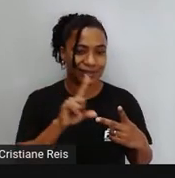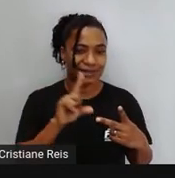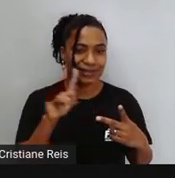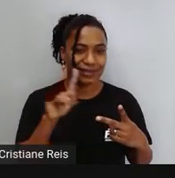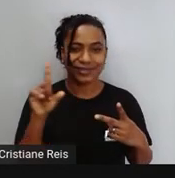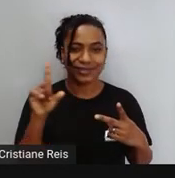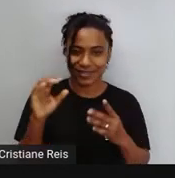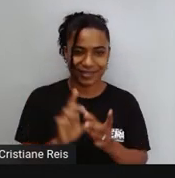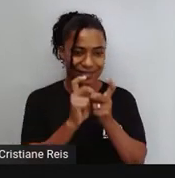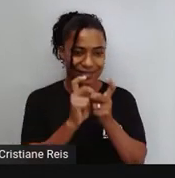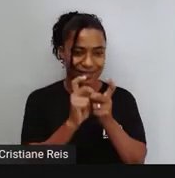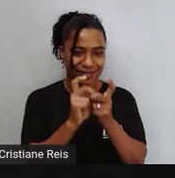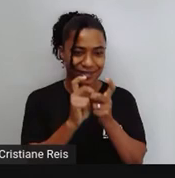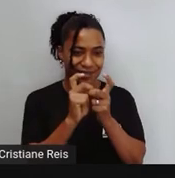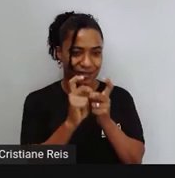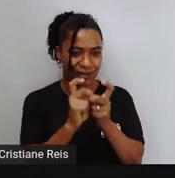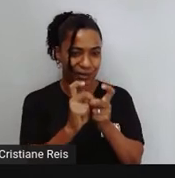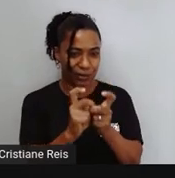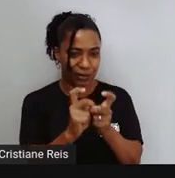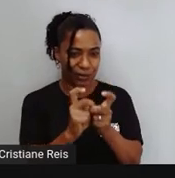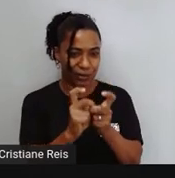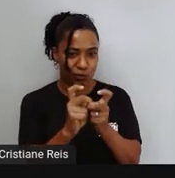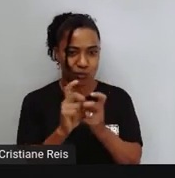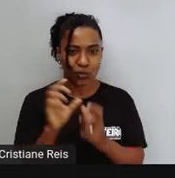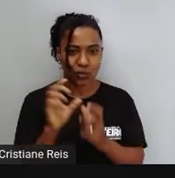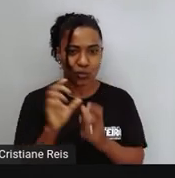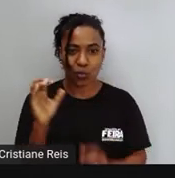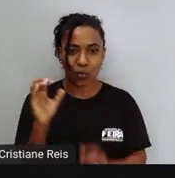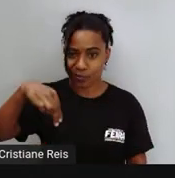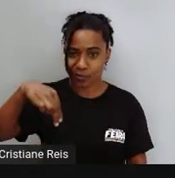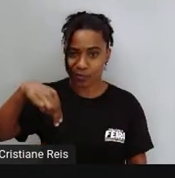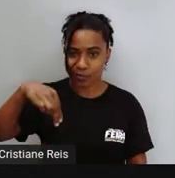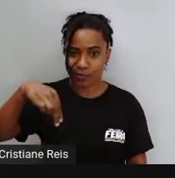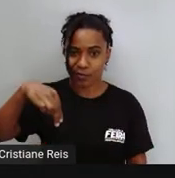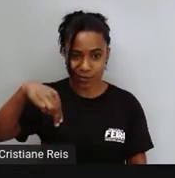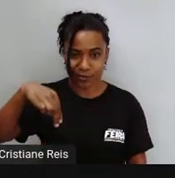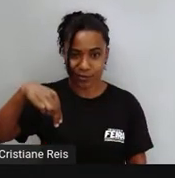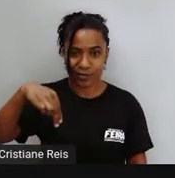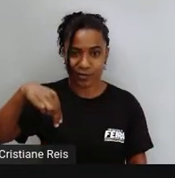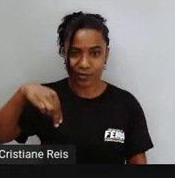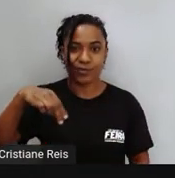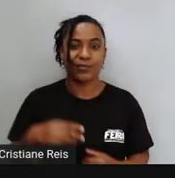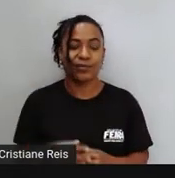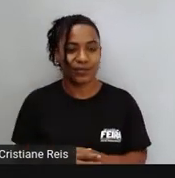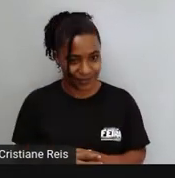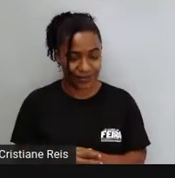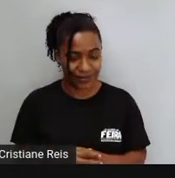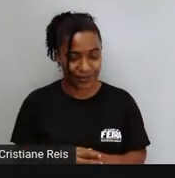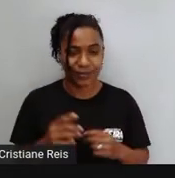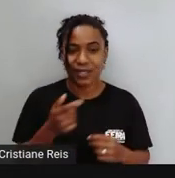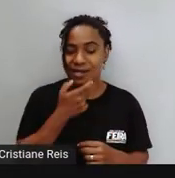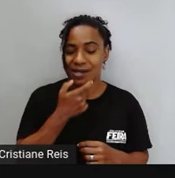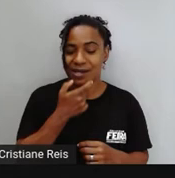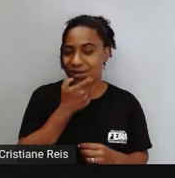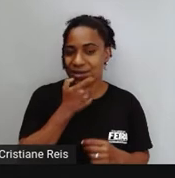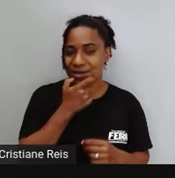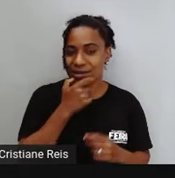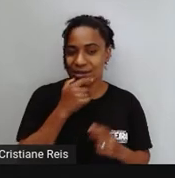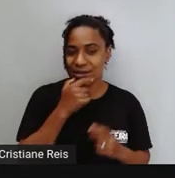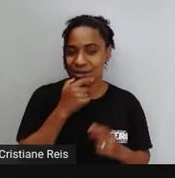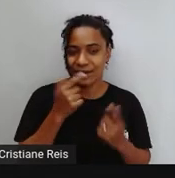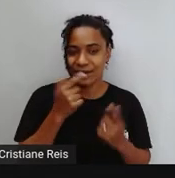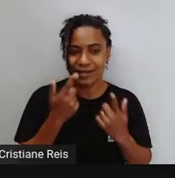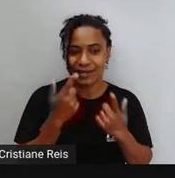isso é importante que você utilize aqui Seguindo a gramática da língua inglesa Este verbo deve